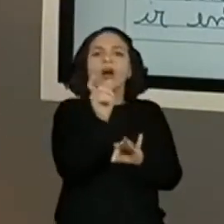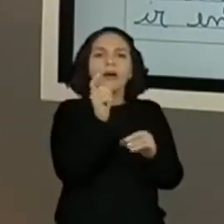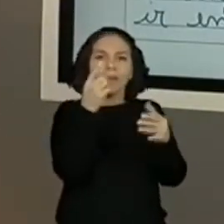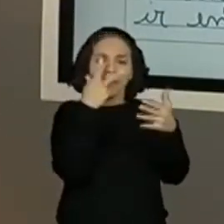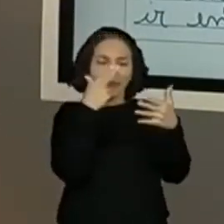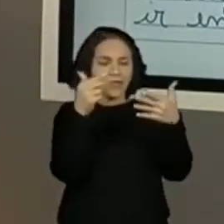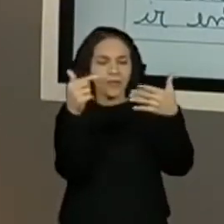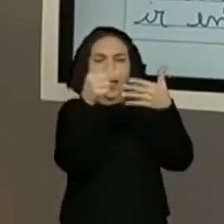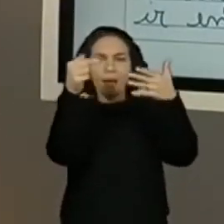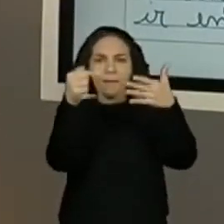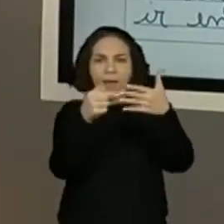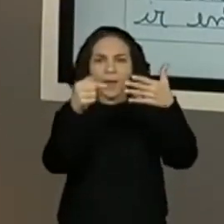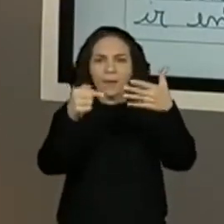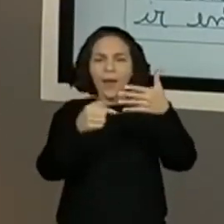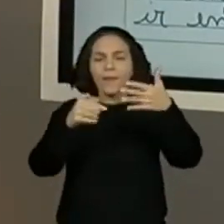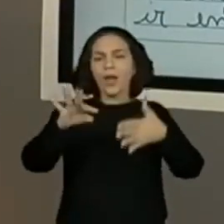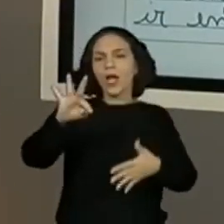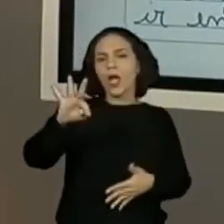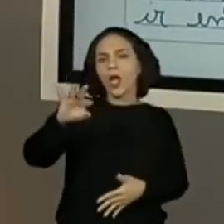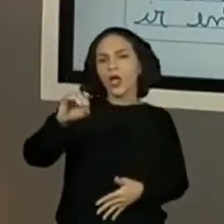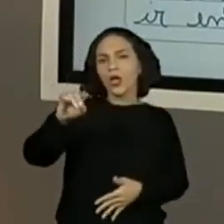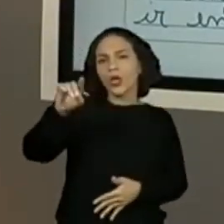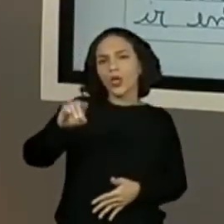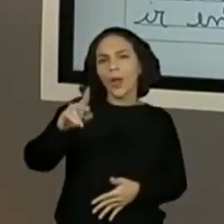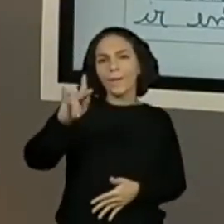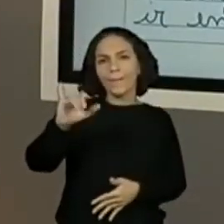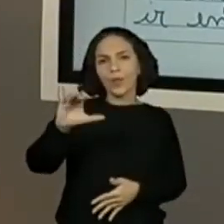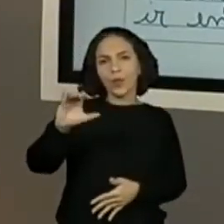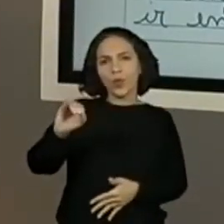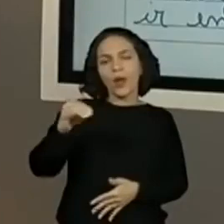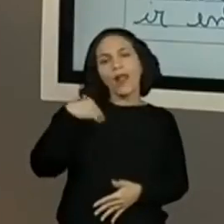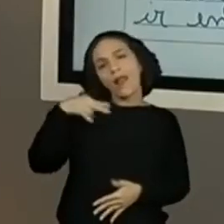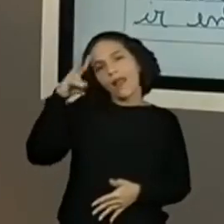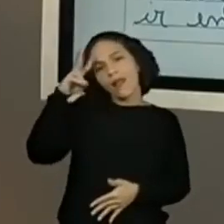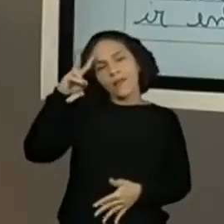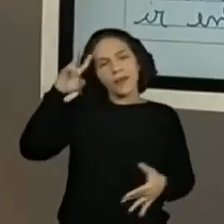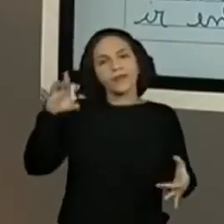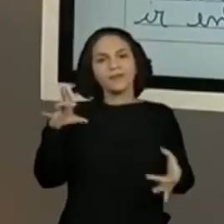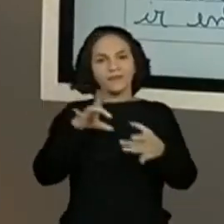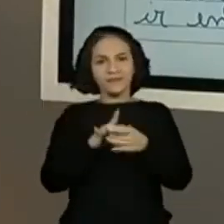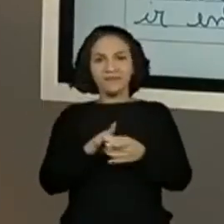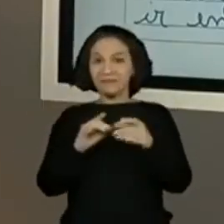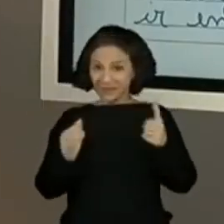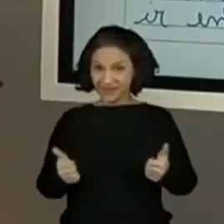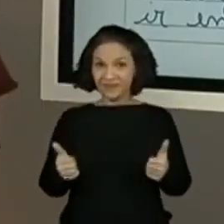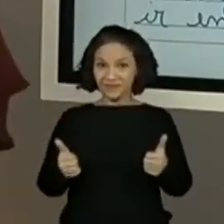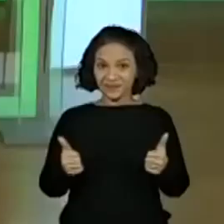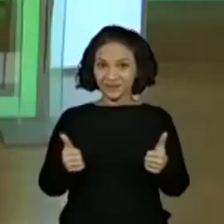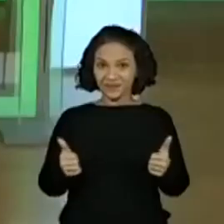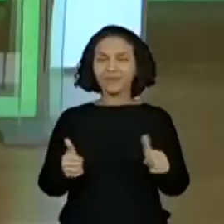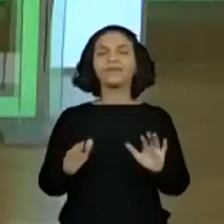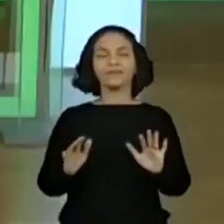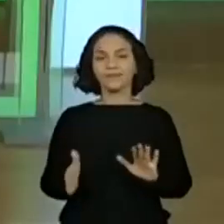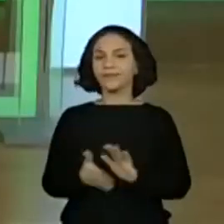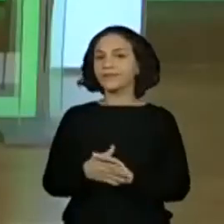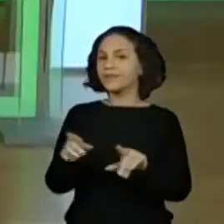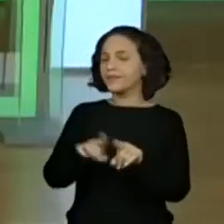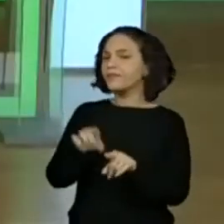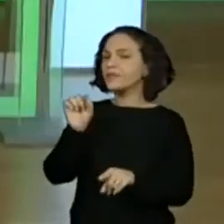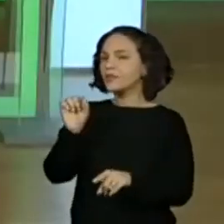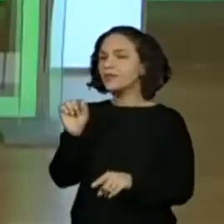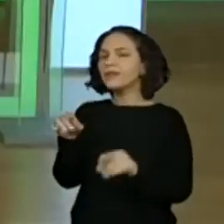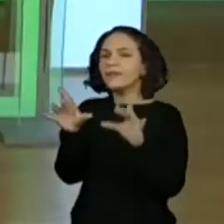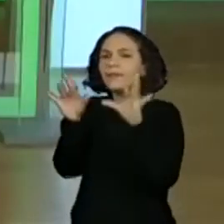façam você lembrar do que já aconteceu no texto. Até aqui tudo bem, professora? Sim, e também é que são os